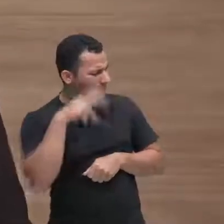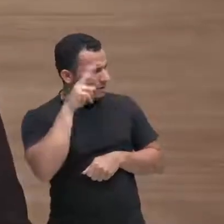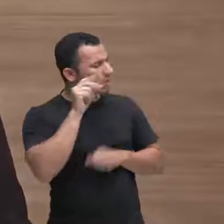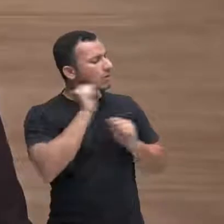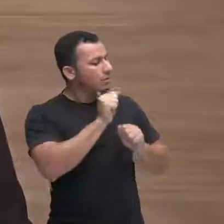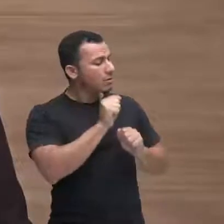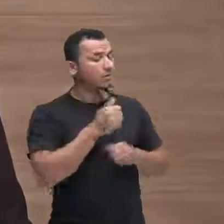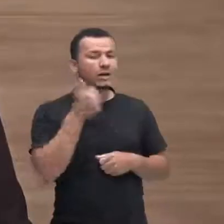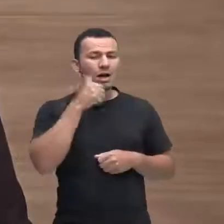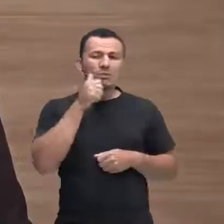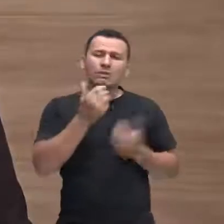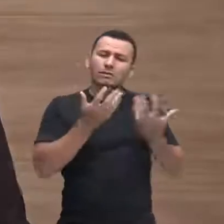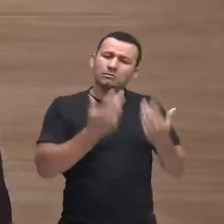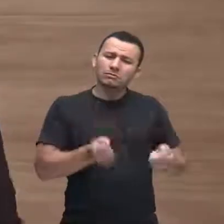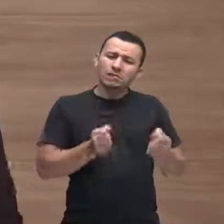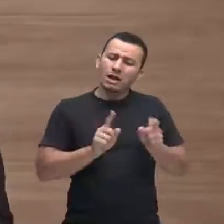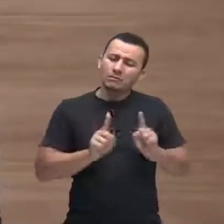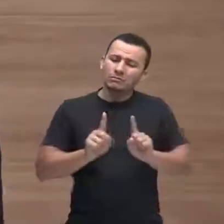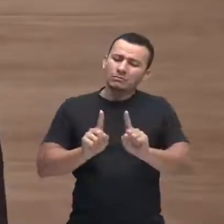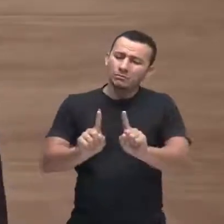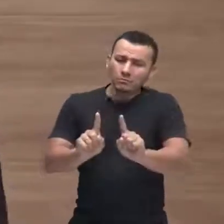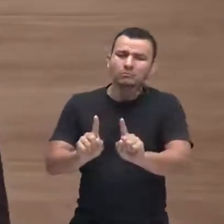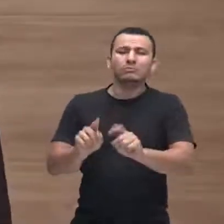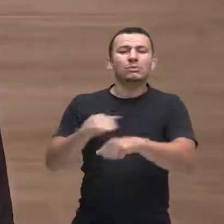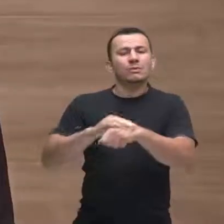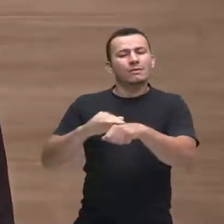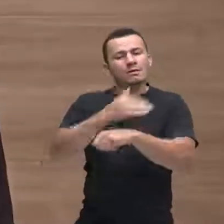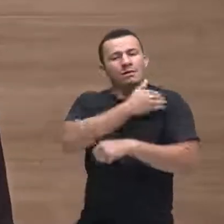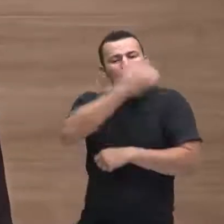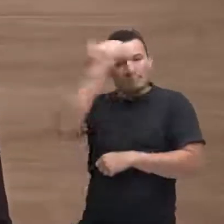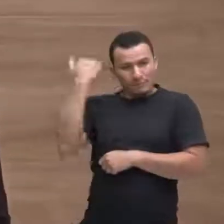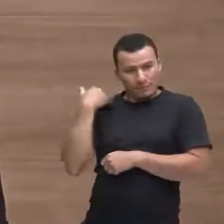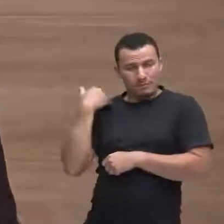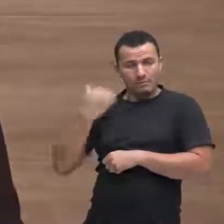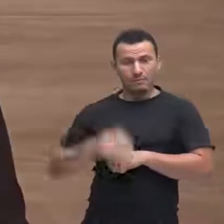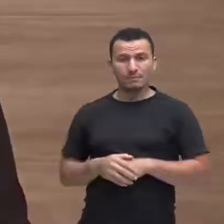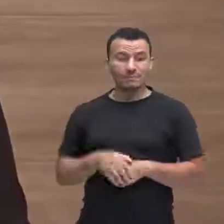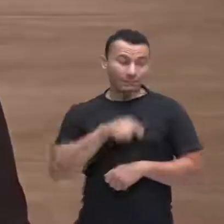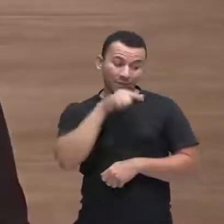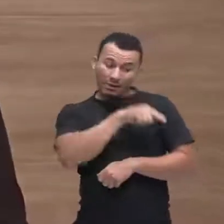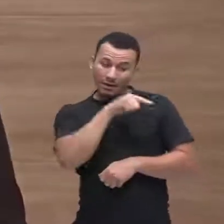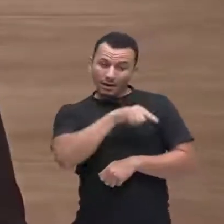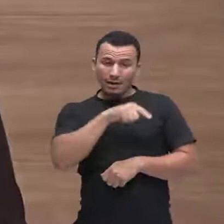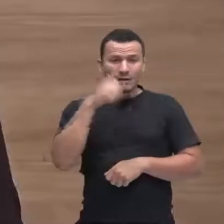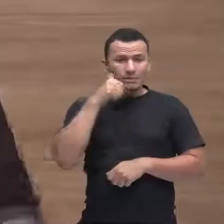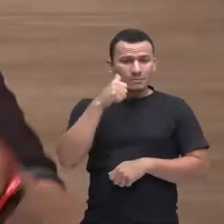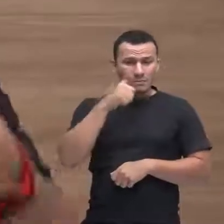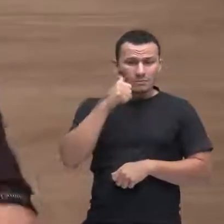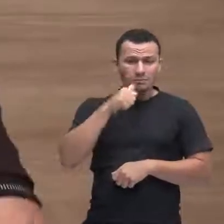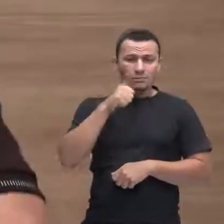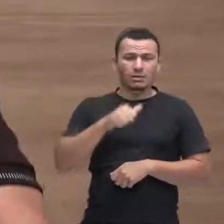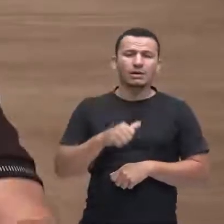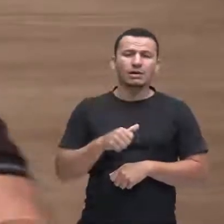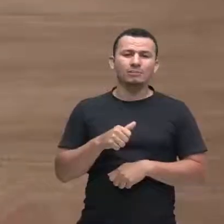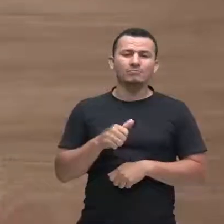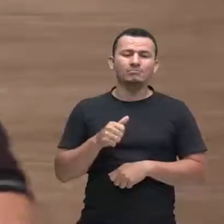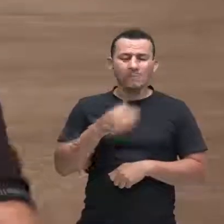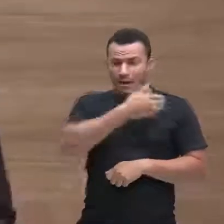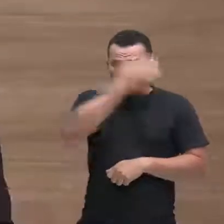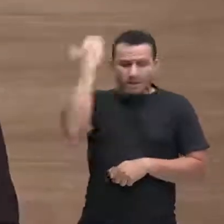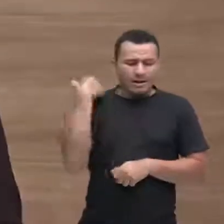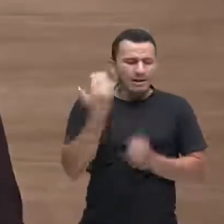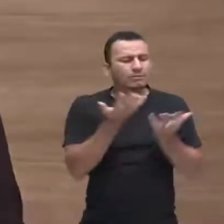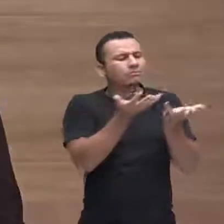Neuza foi. E, nesse momento, Neuza recebe um acolhimento, um